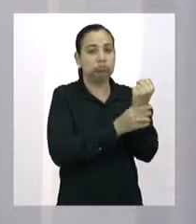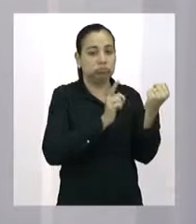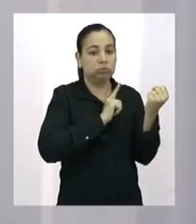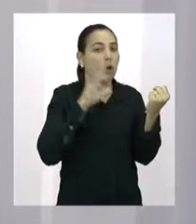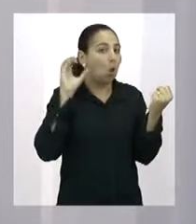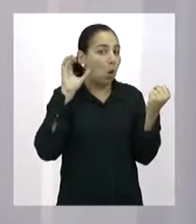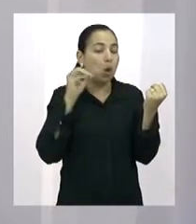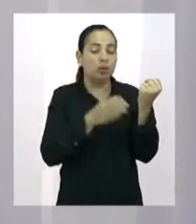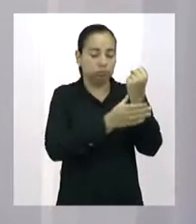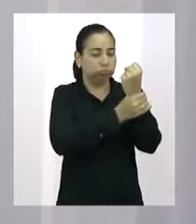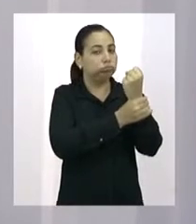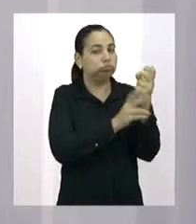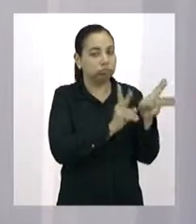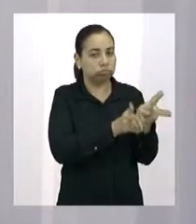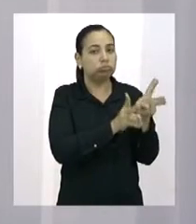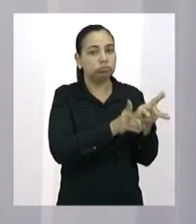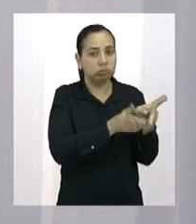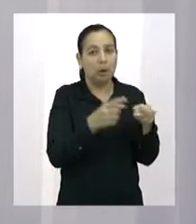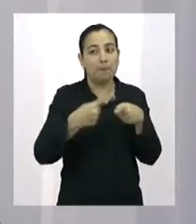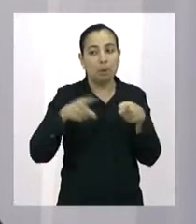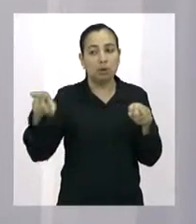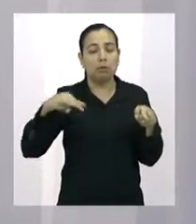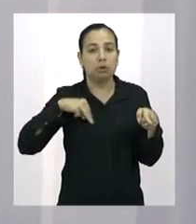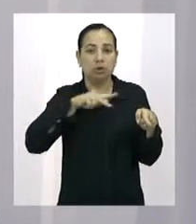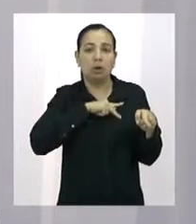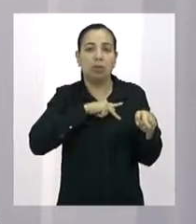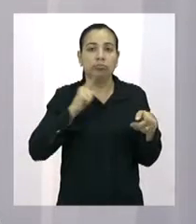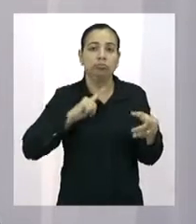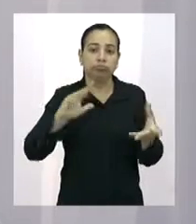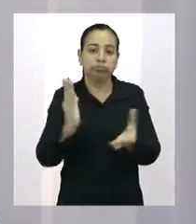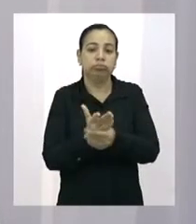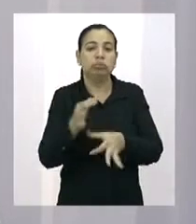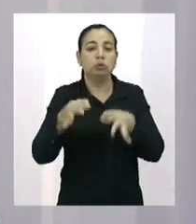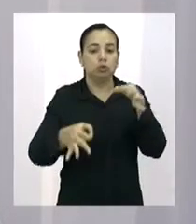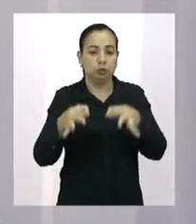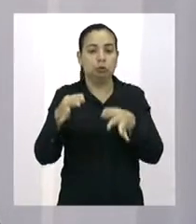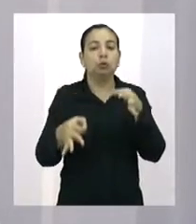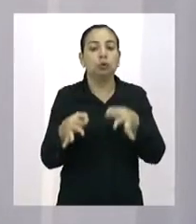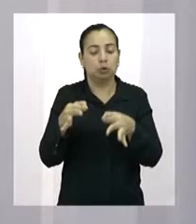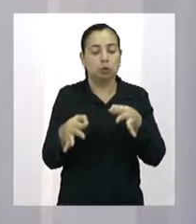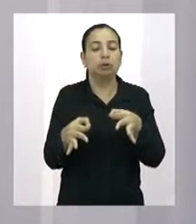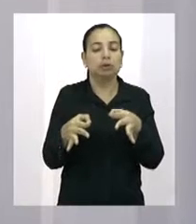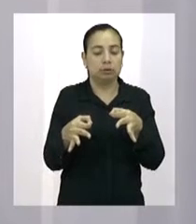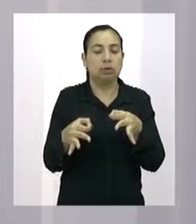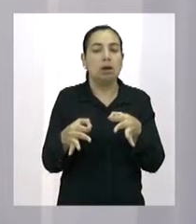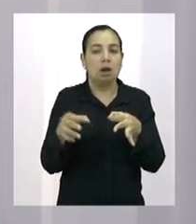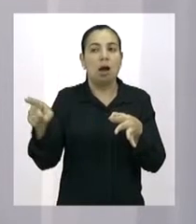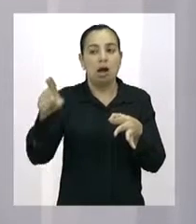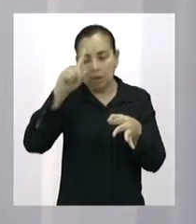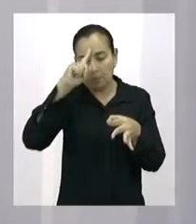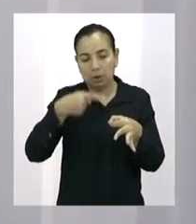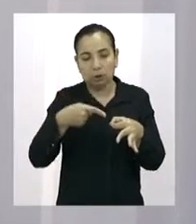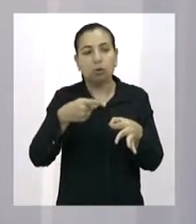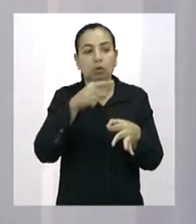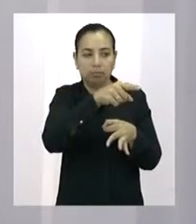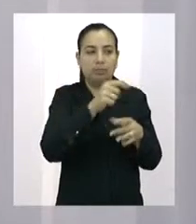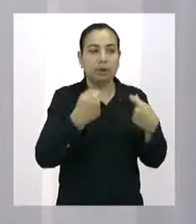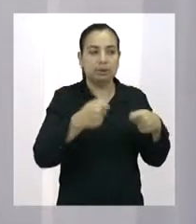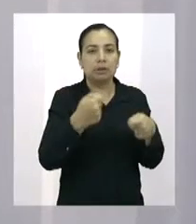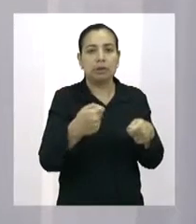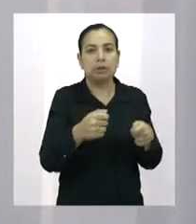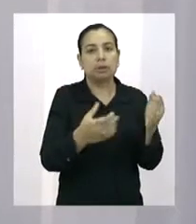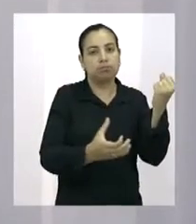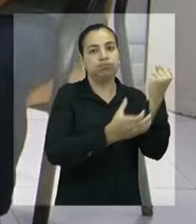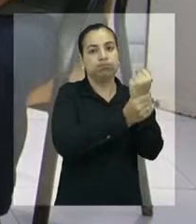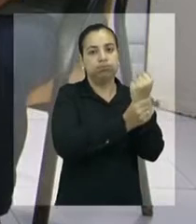continuam preservadas. Elas continuam protegidas por causa dessa medida tomada pelo Ministério Público de Fortaleza.